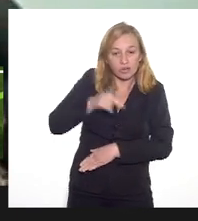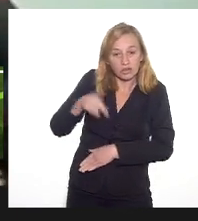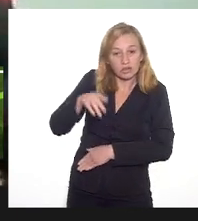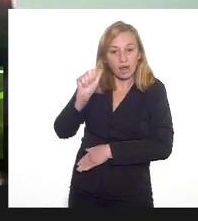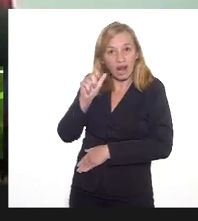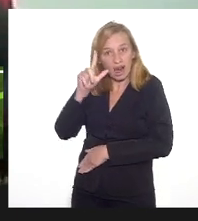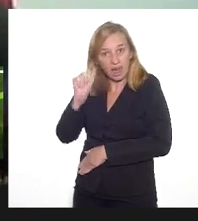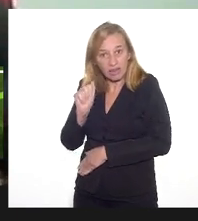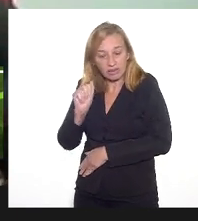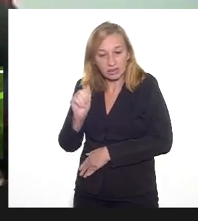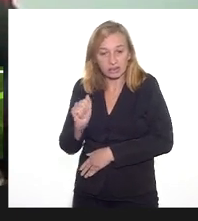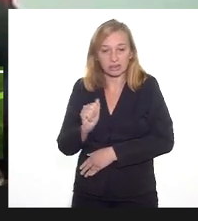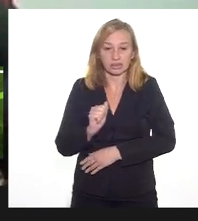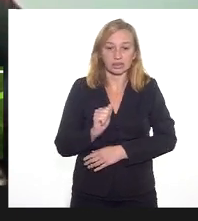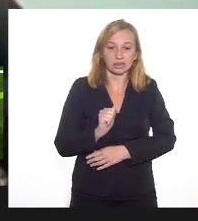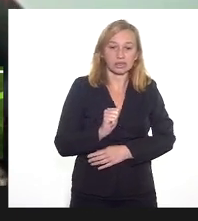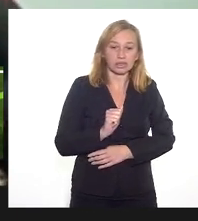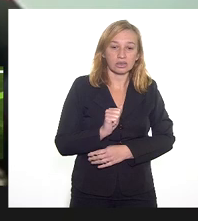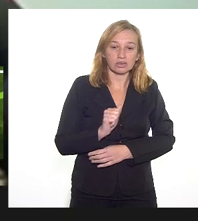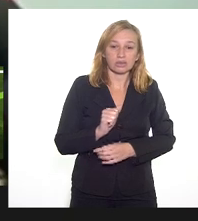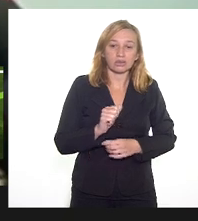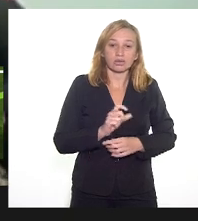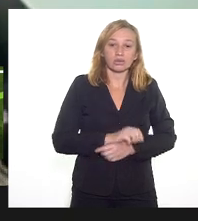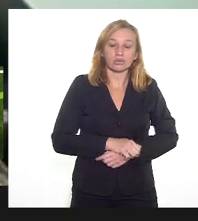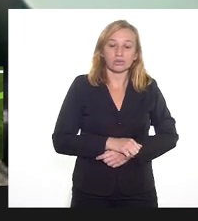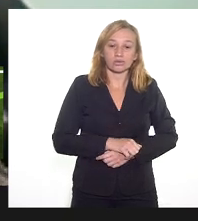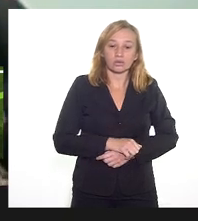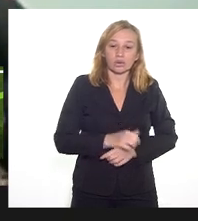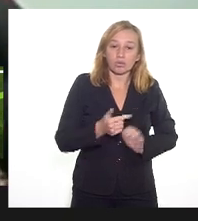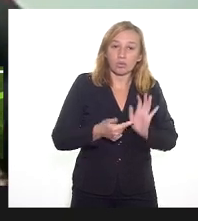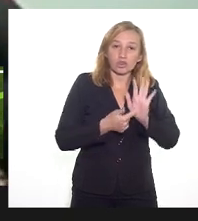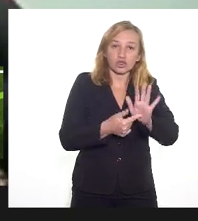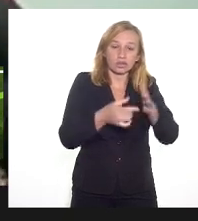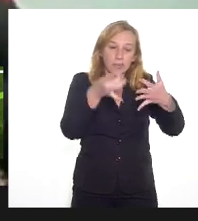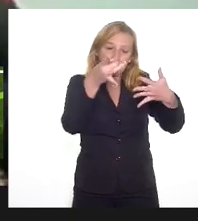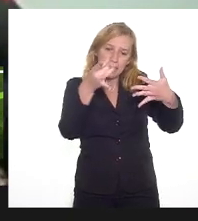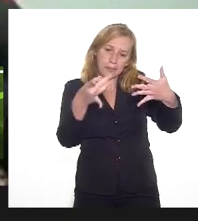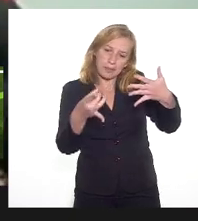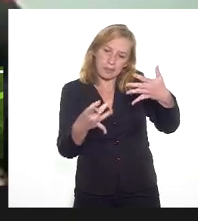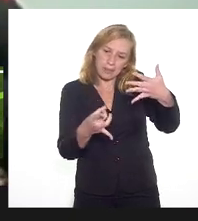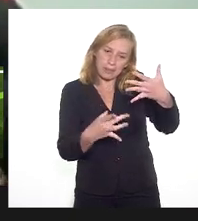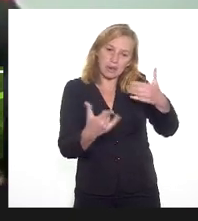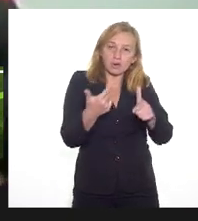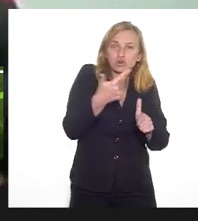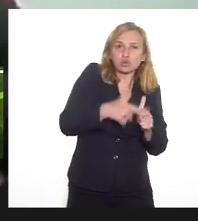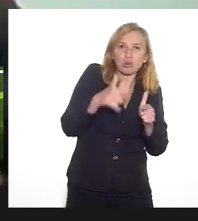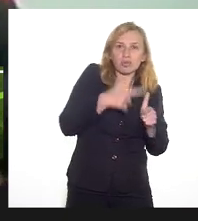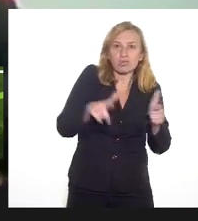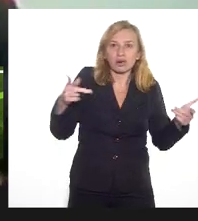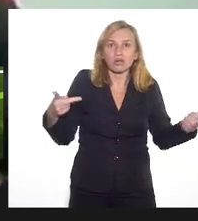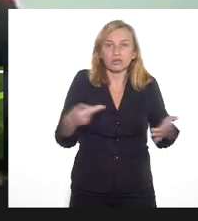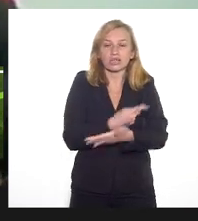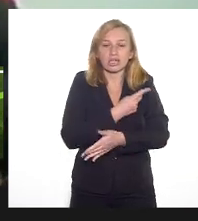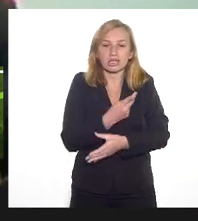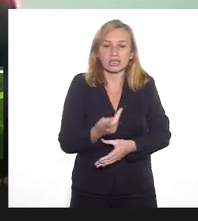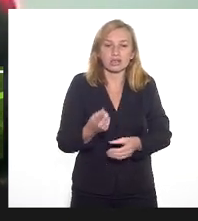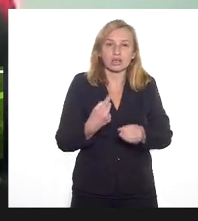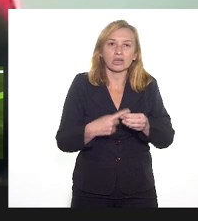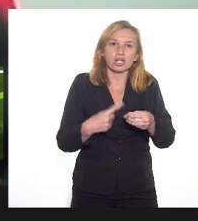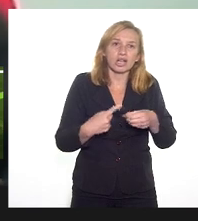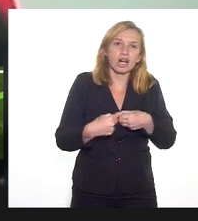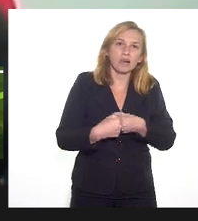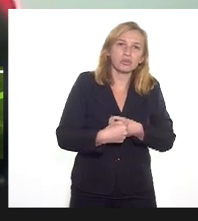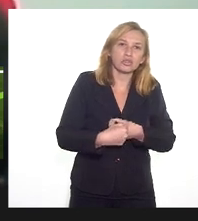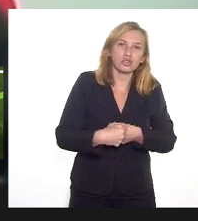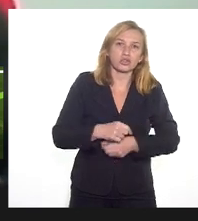Laje, nós tivemos aqui um retrato mais detalhado dos problemas que acontecem no município de Campos.